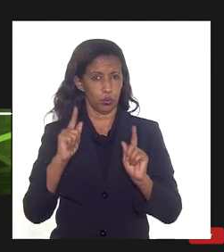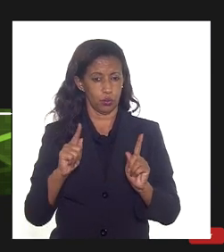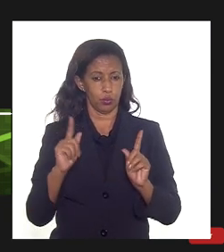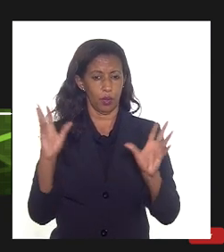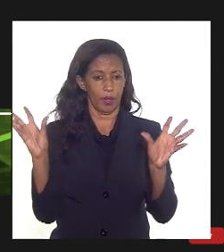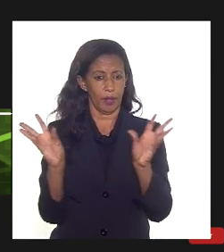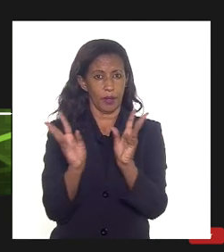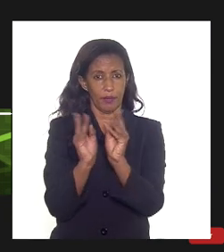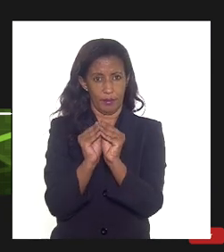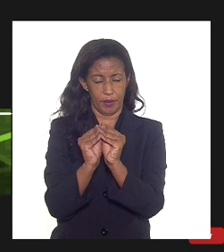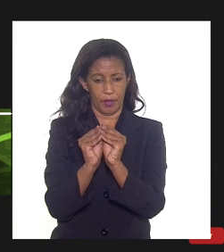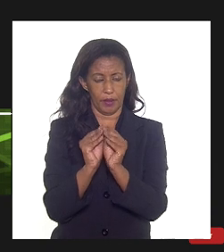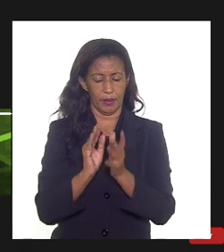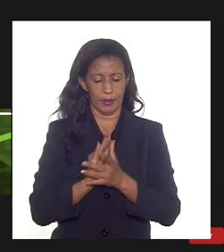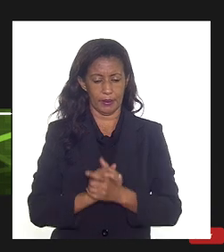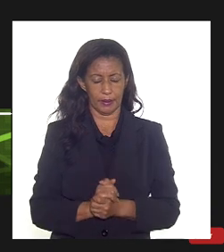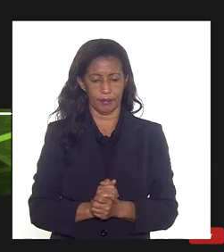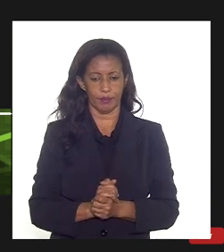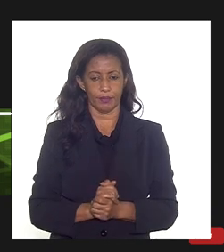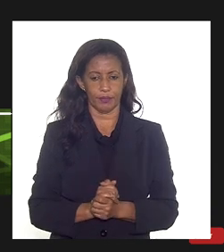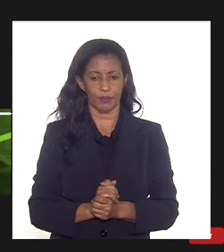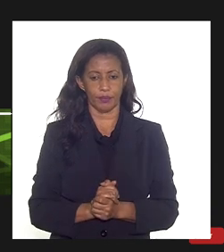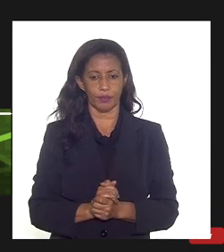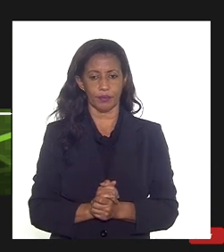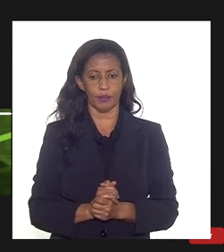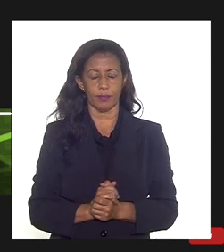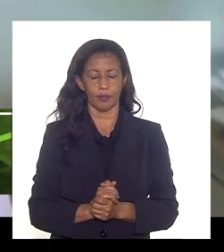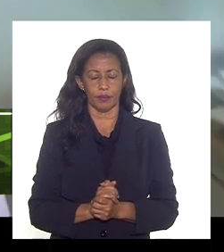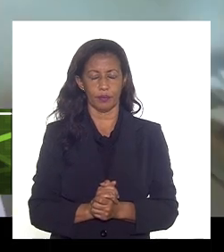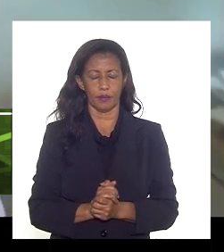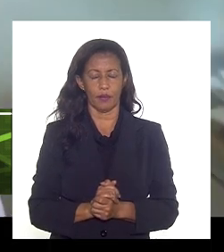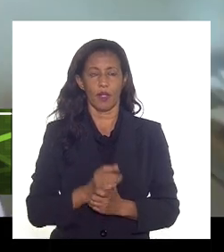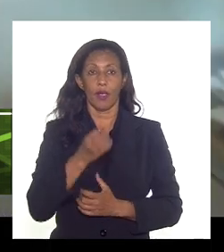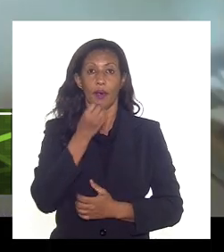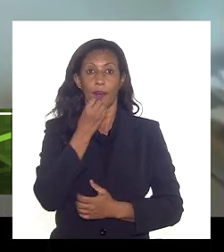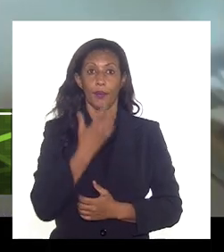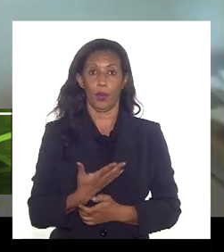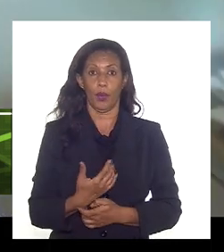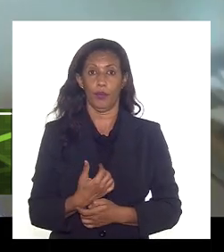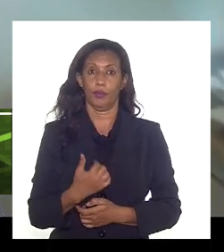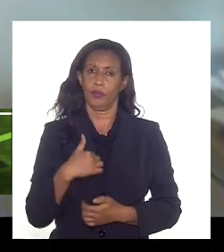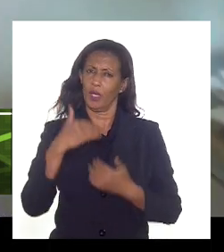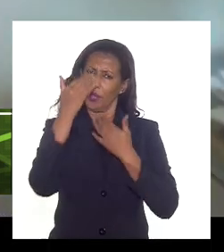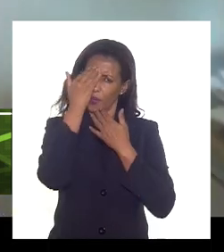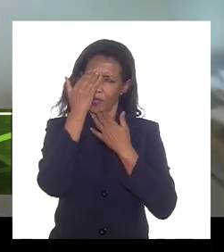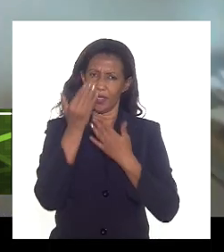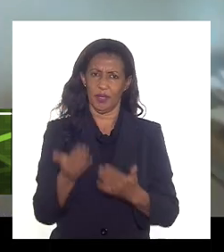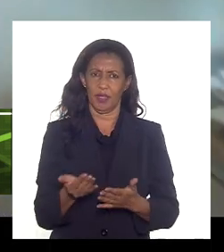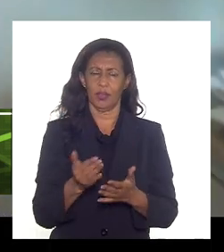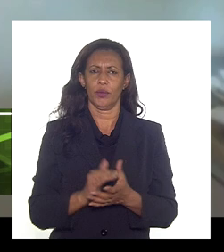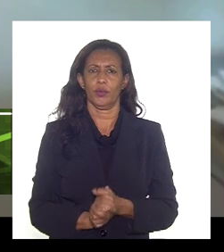exposição eu lhe agradeço a sua preleção